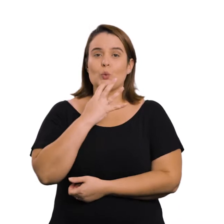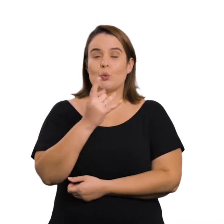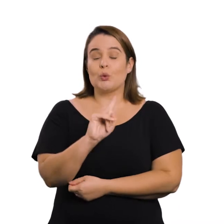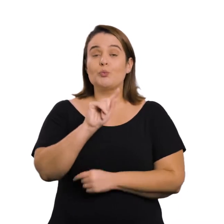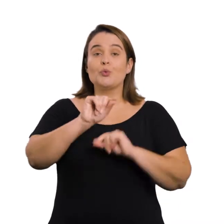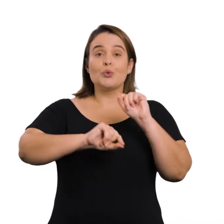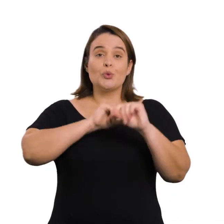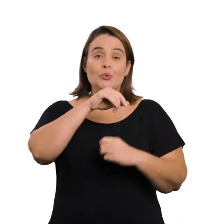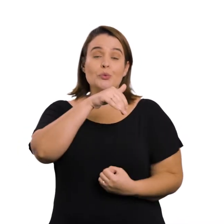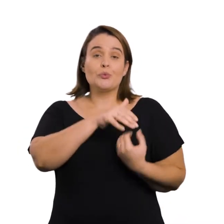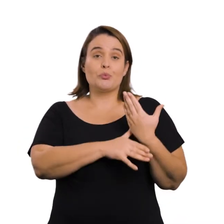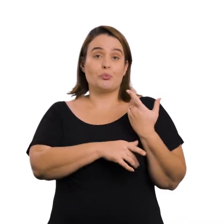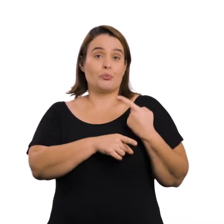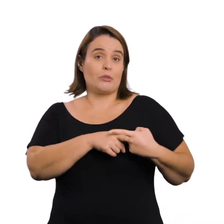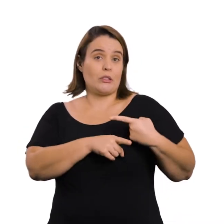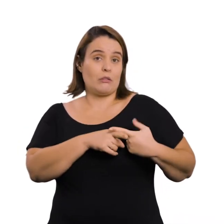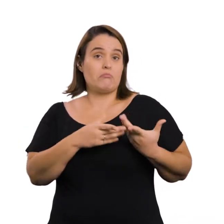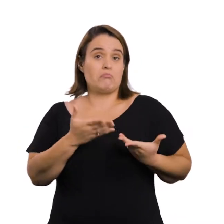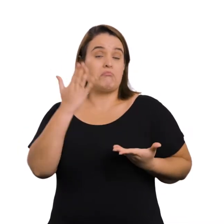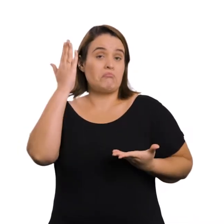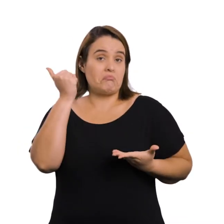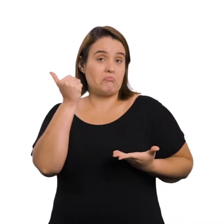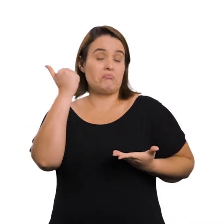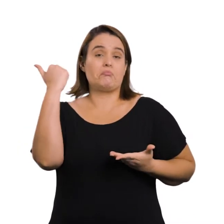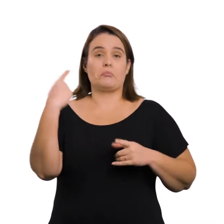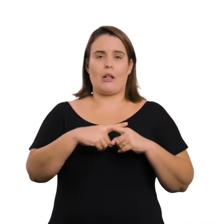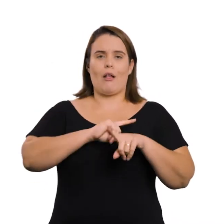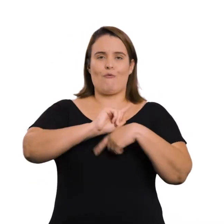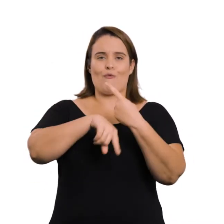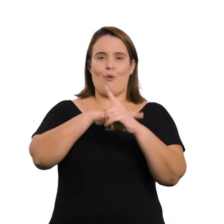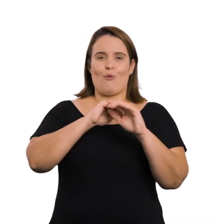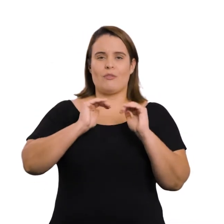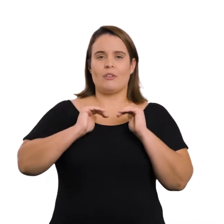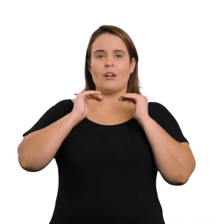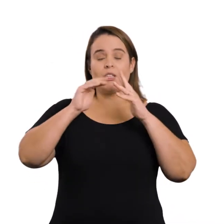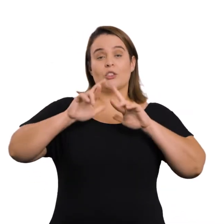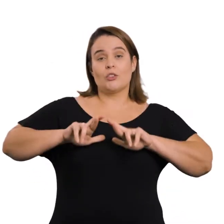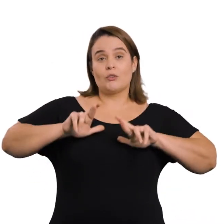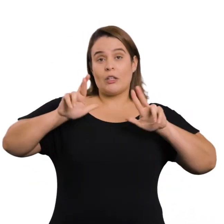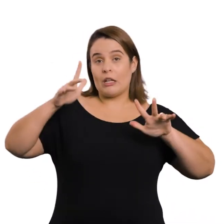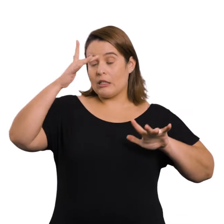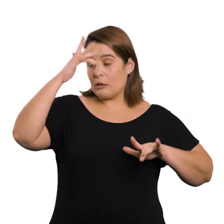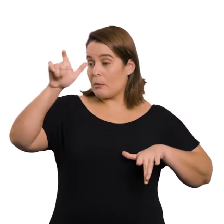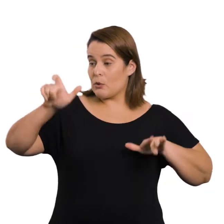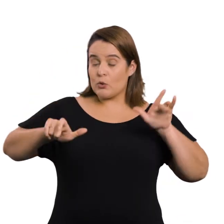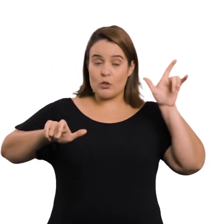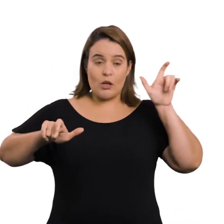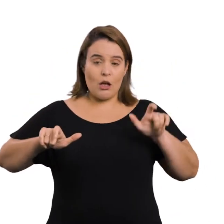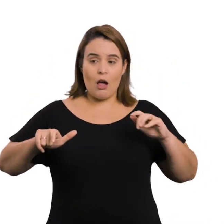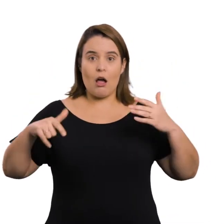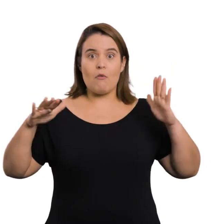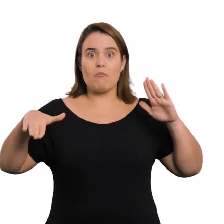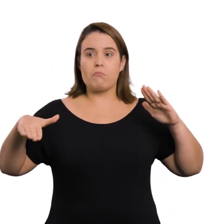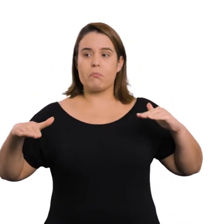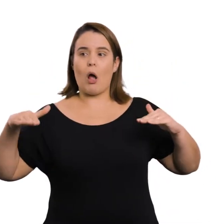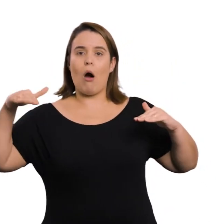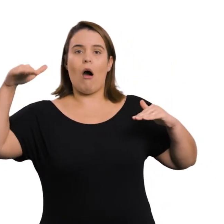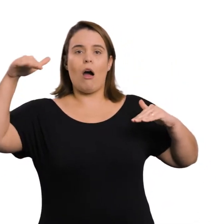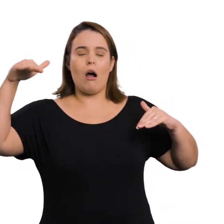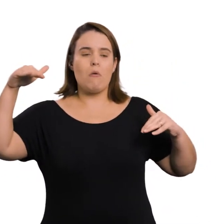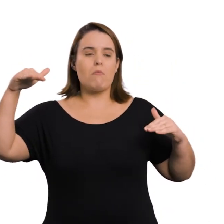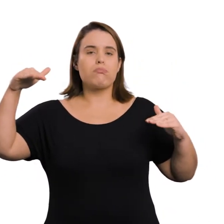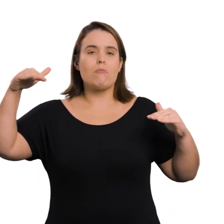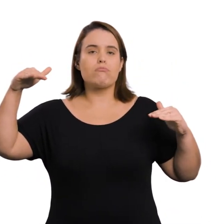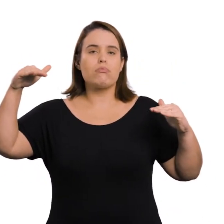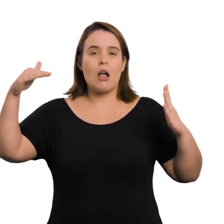Não se conhece ainda a causa da doença Sabe-se, porém, que a evolução difere de uma pessoa para outra